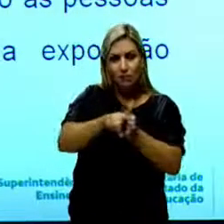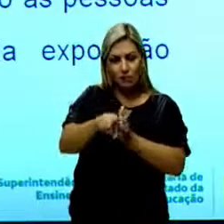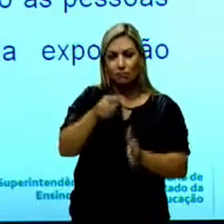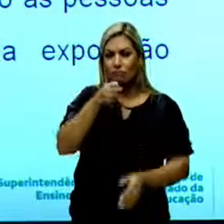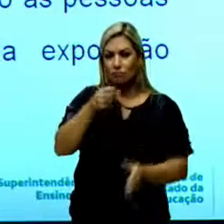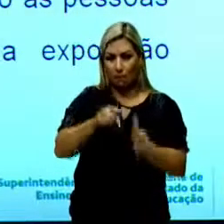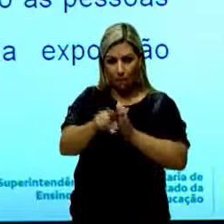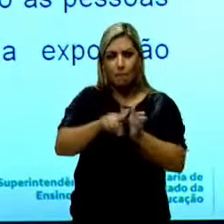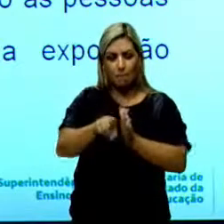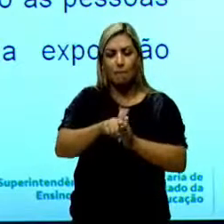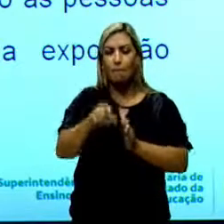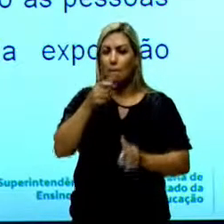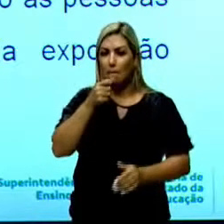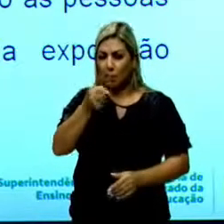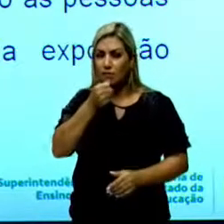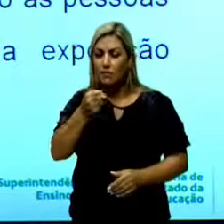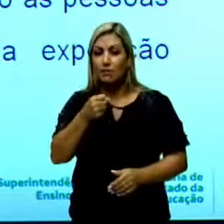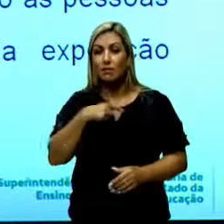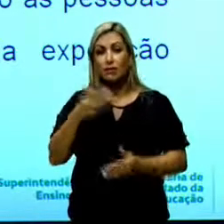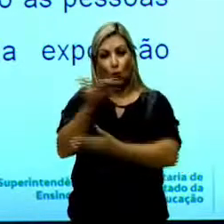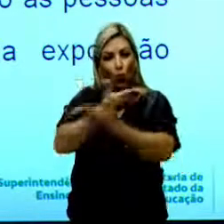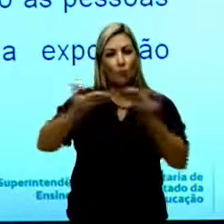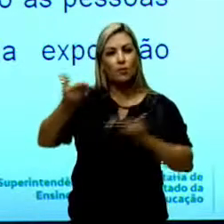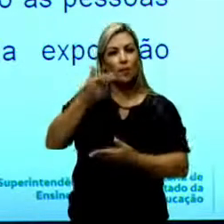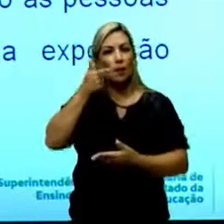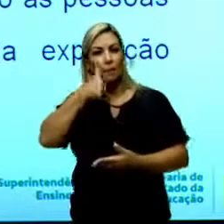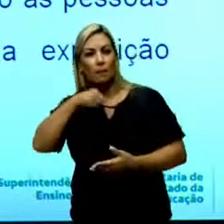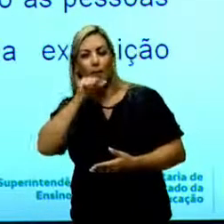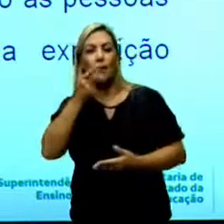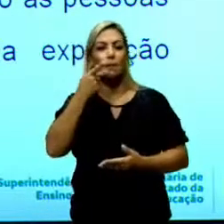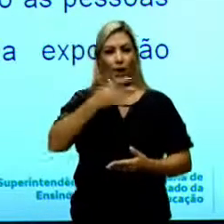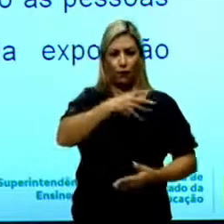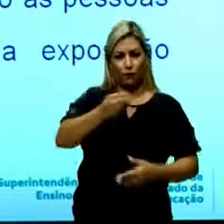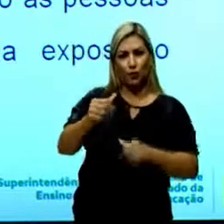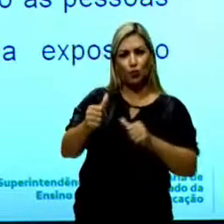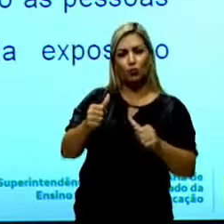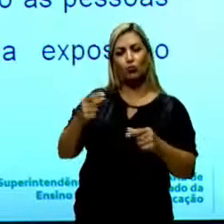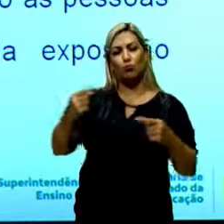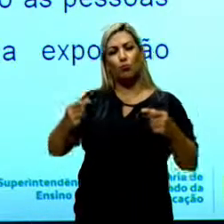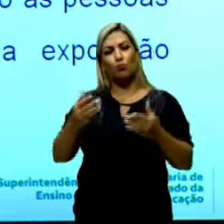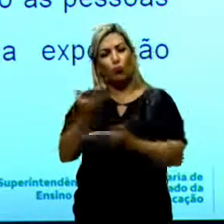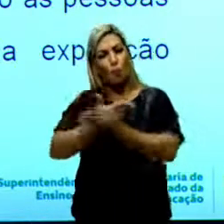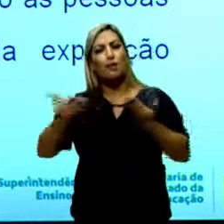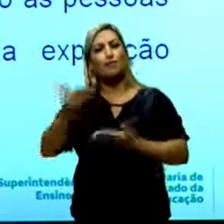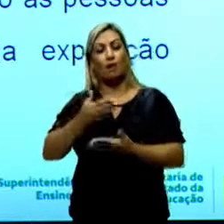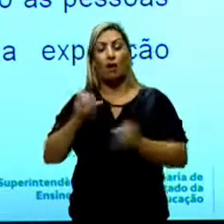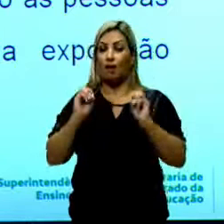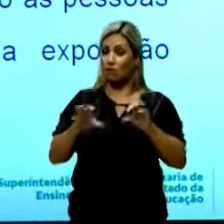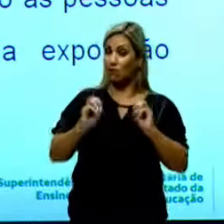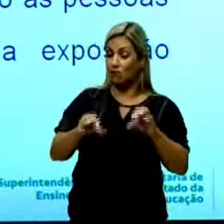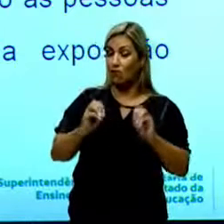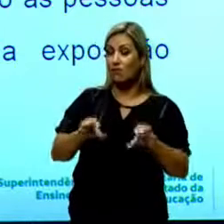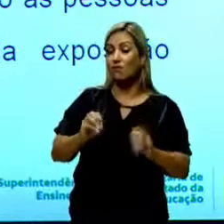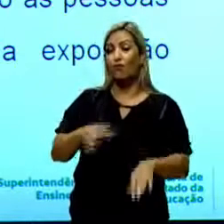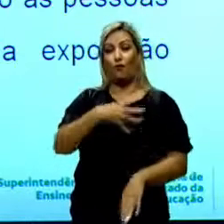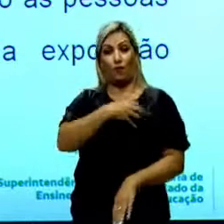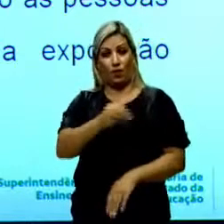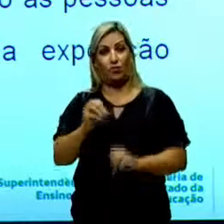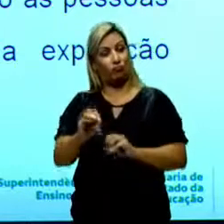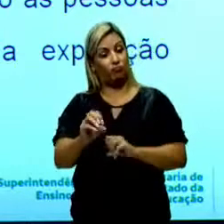sobre compartilhamento paterno em mídias sociais, discutem nas redes sociais sobre a educação dos filhos.